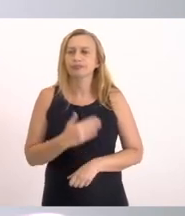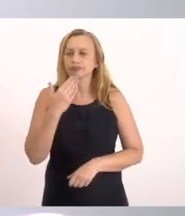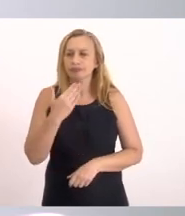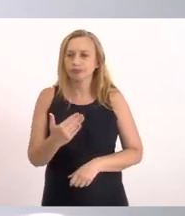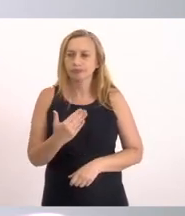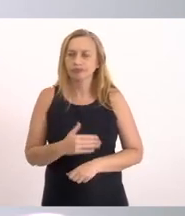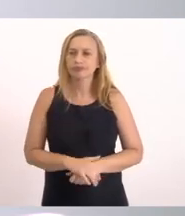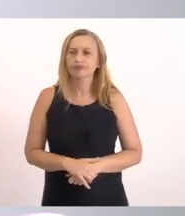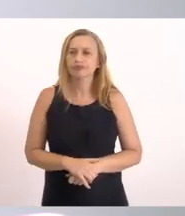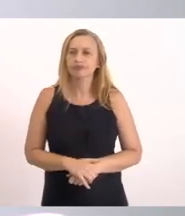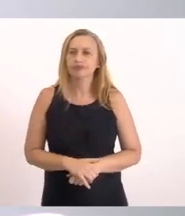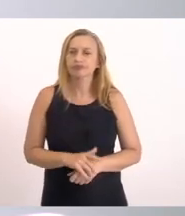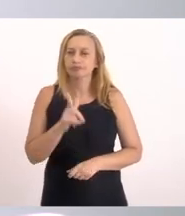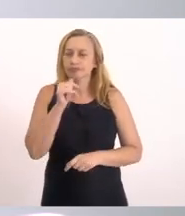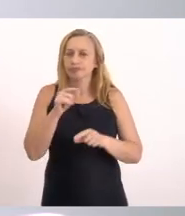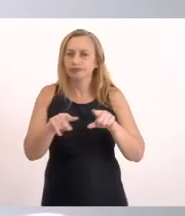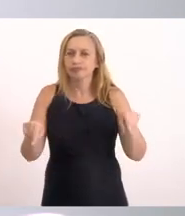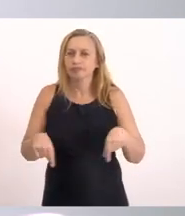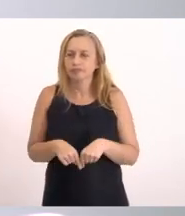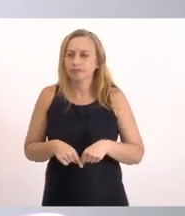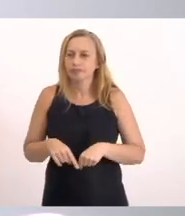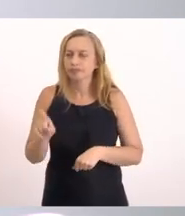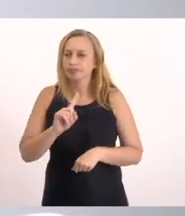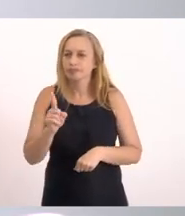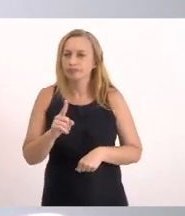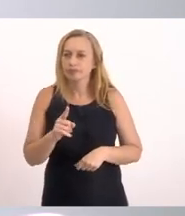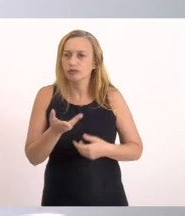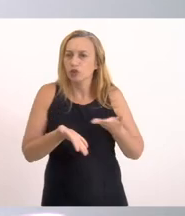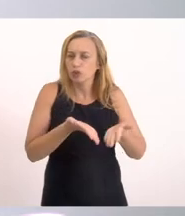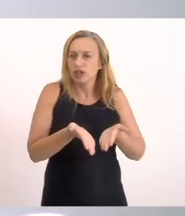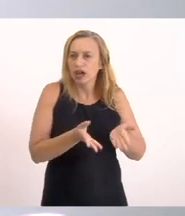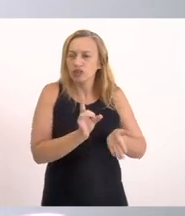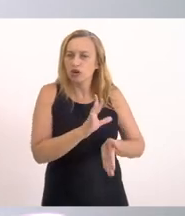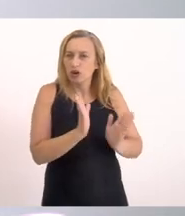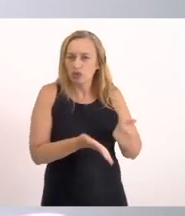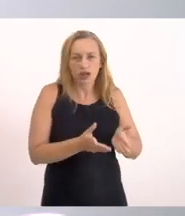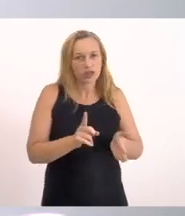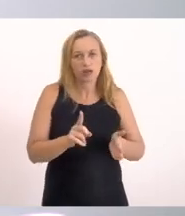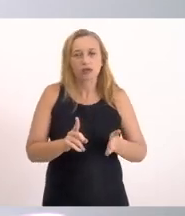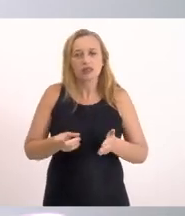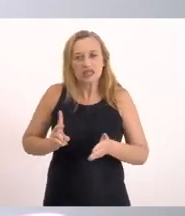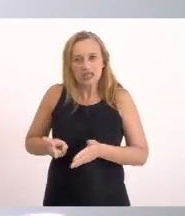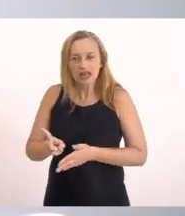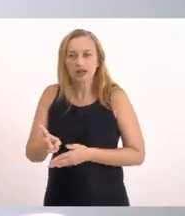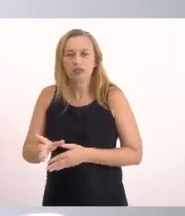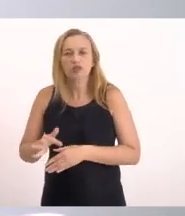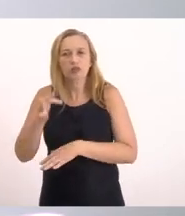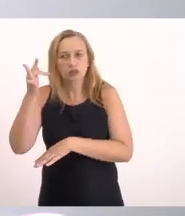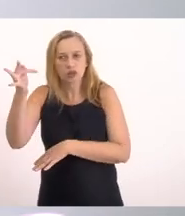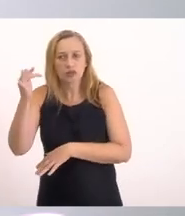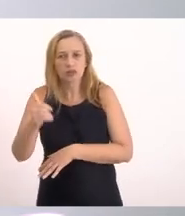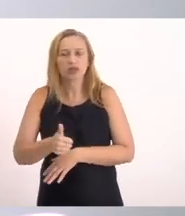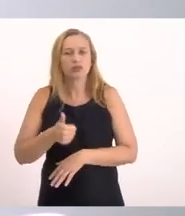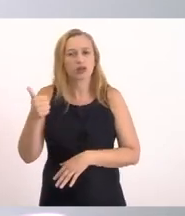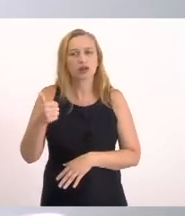legado Da lagoa Não seja só agora Seja para as futuras gerações É algo que é muito importante Considerar aí Que